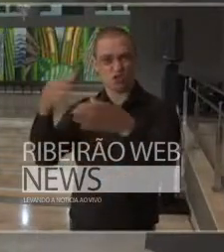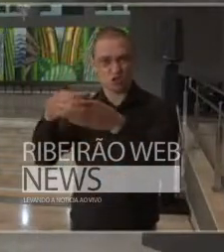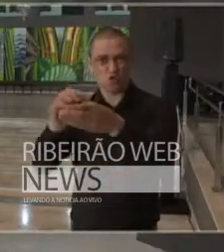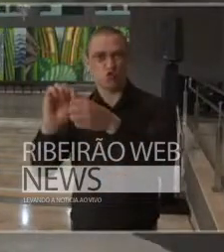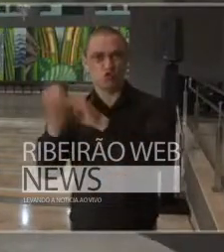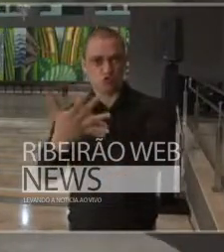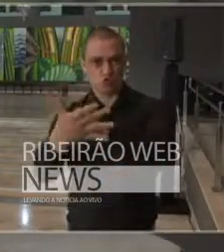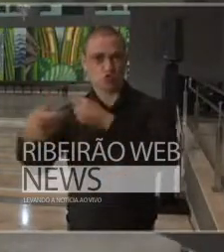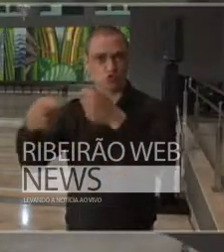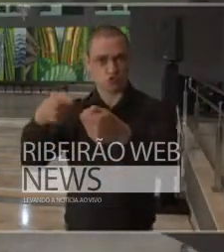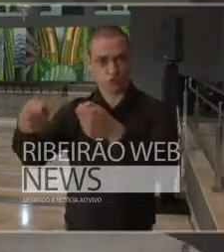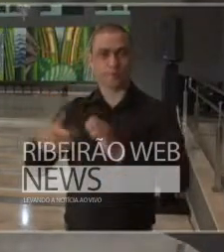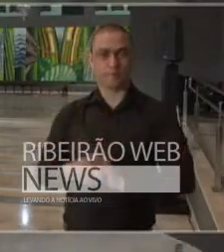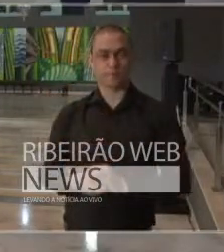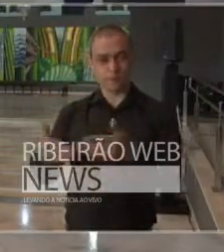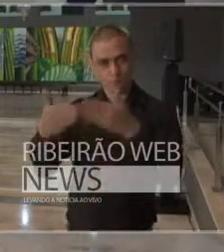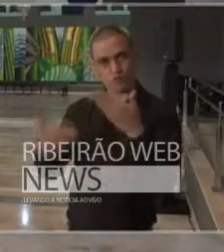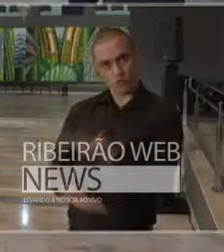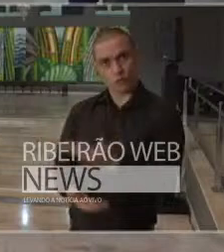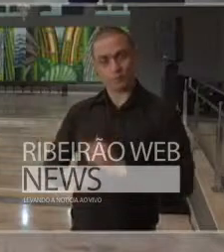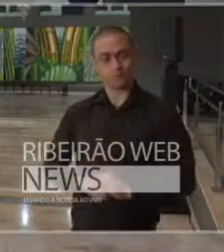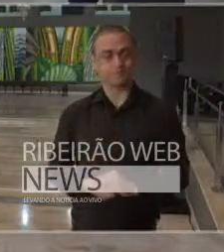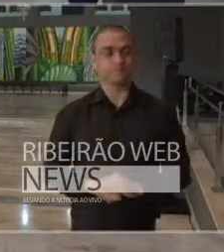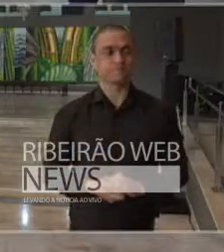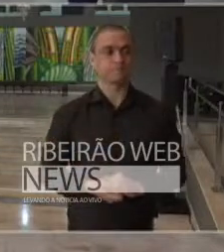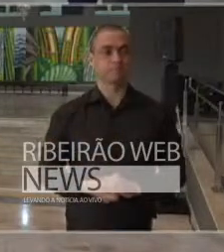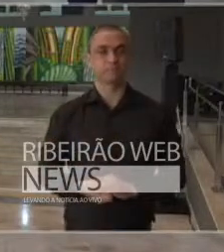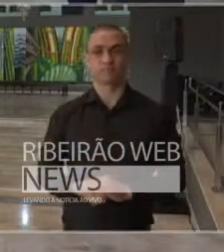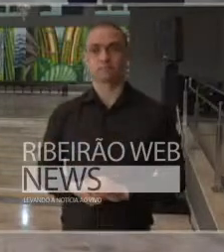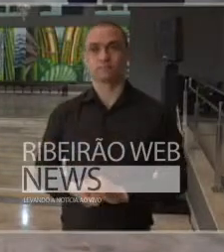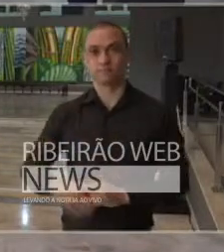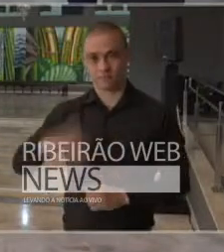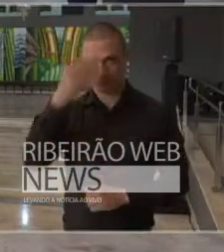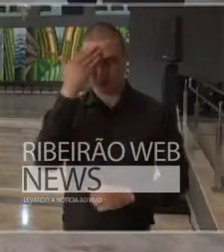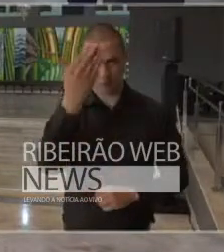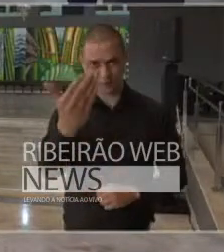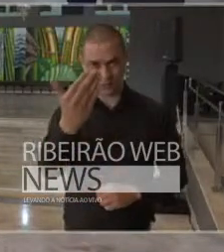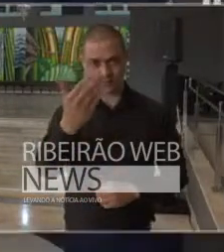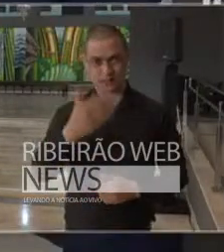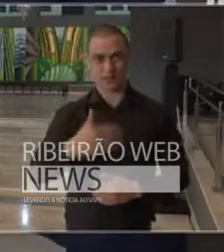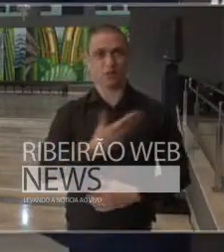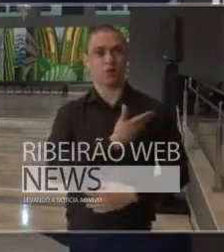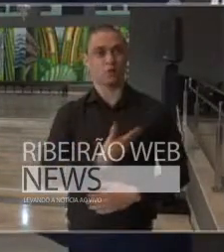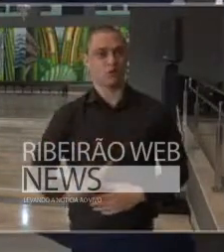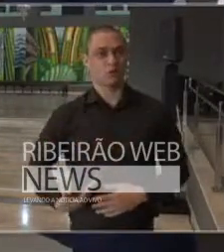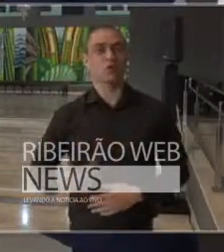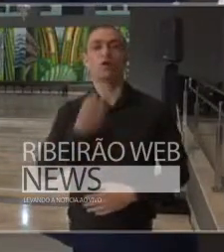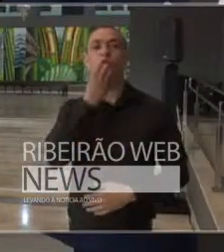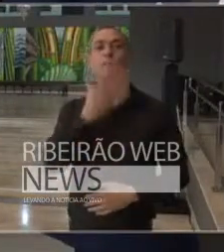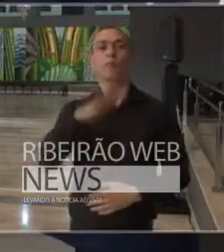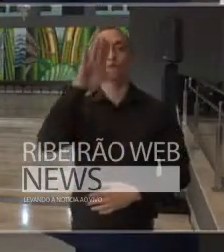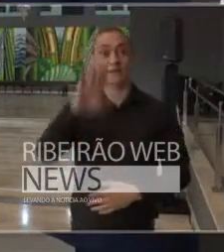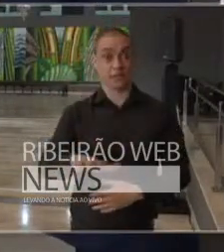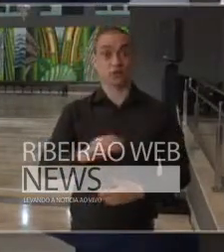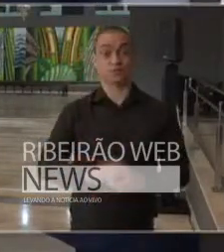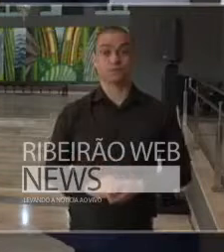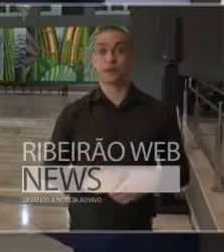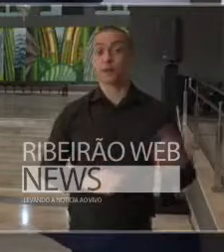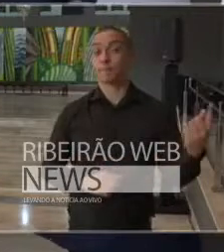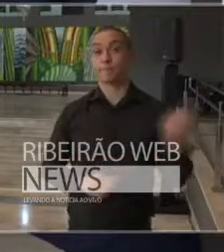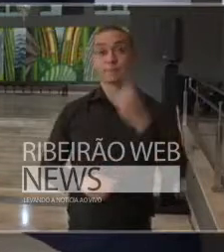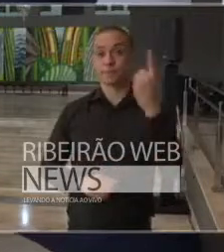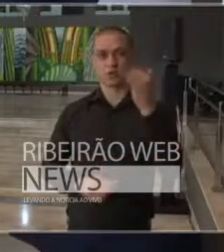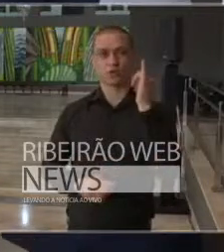do Covid-19 doutor Paulo muito obrigado senhor governador boa tarde eu quero começar